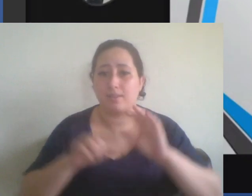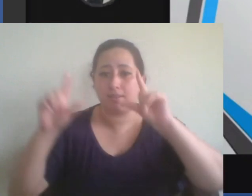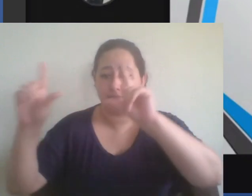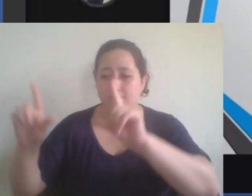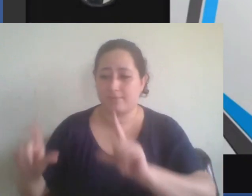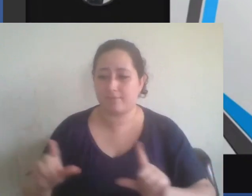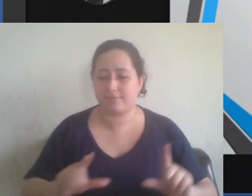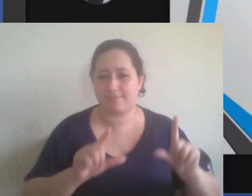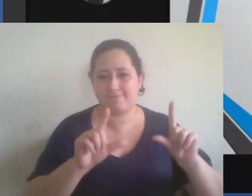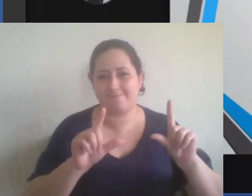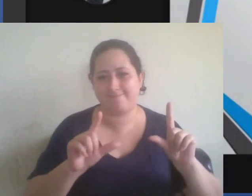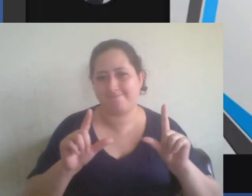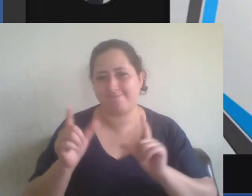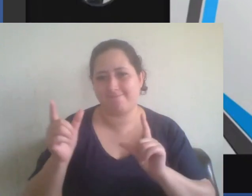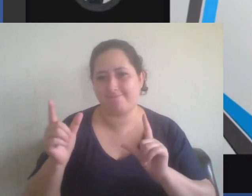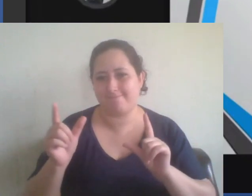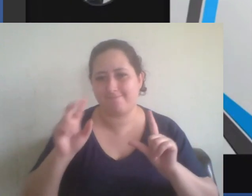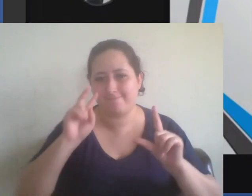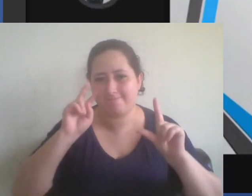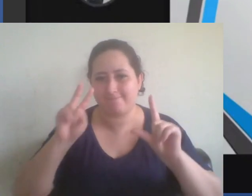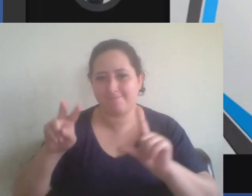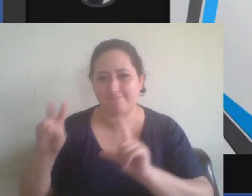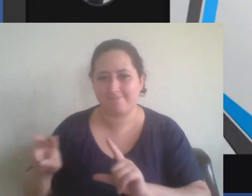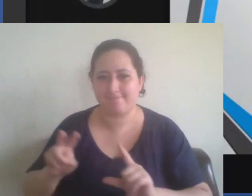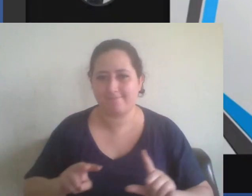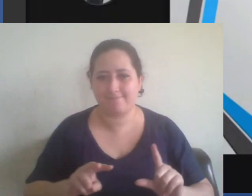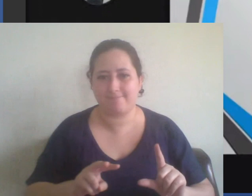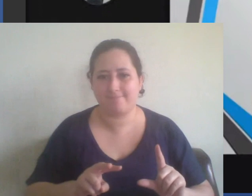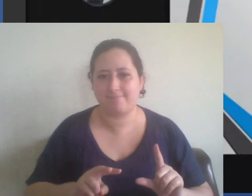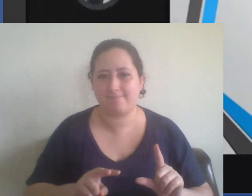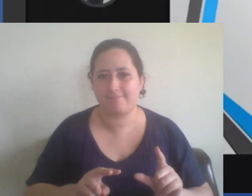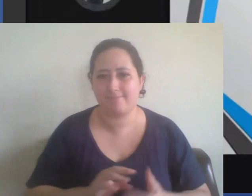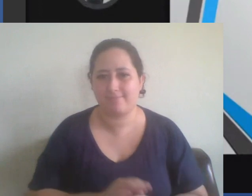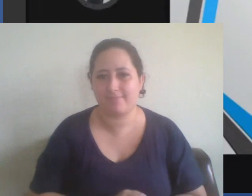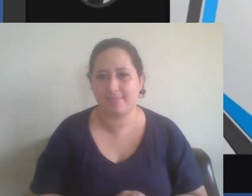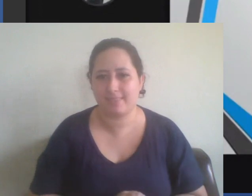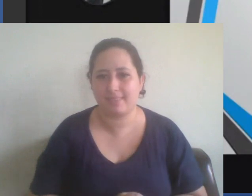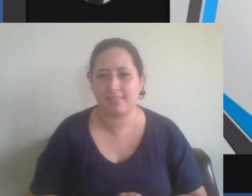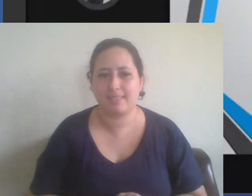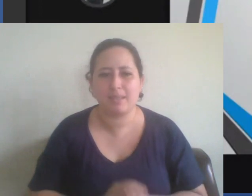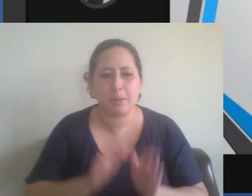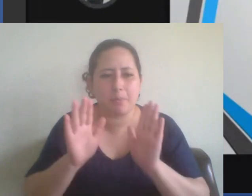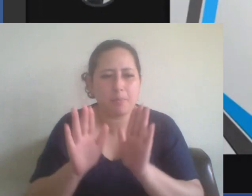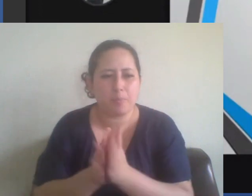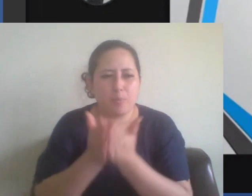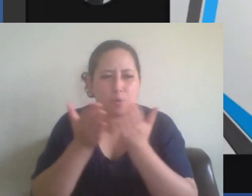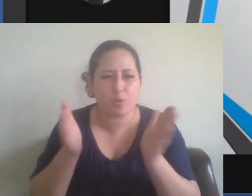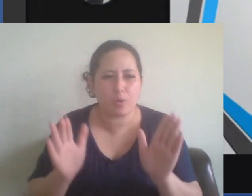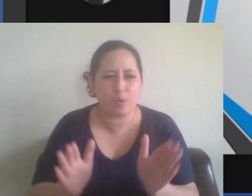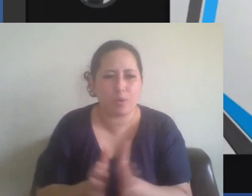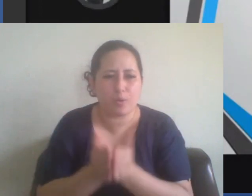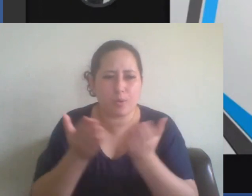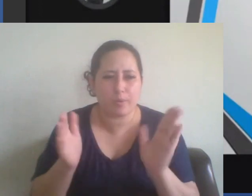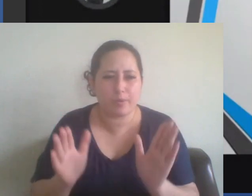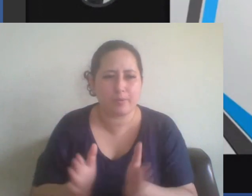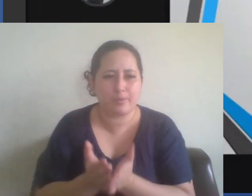que estamos vendo, uma situação de miséria da classe